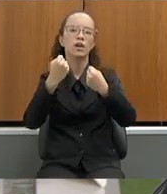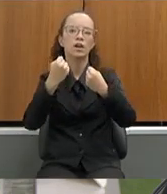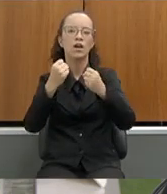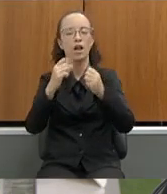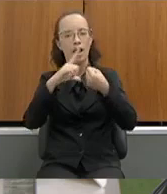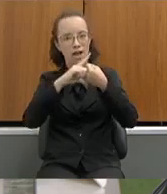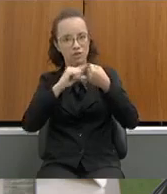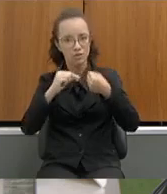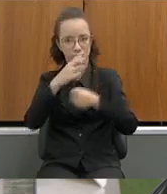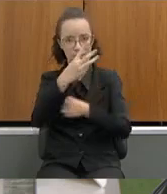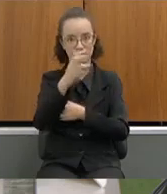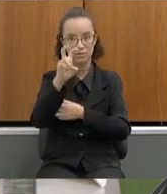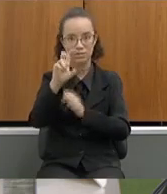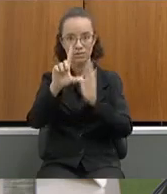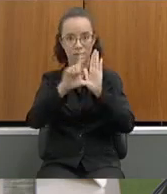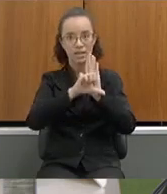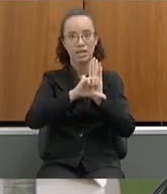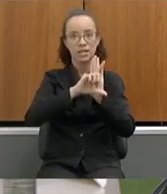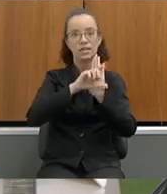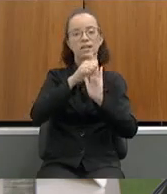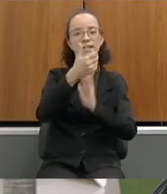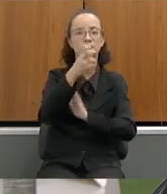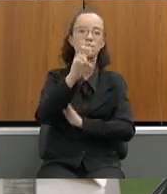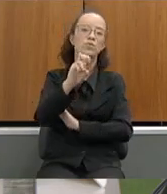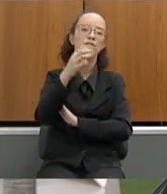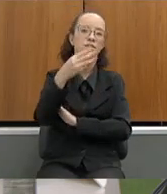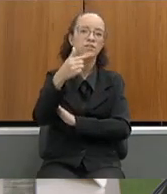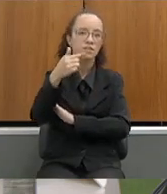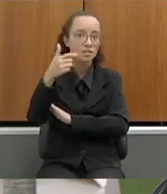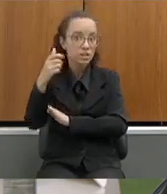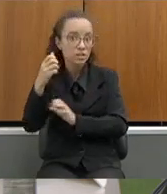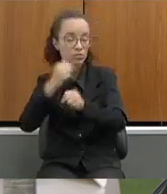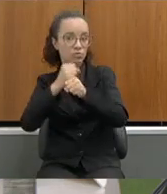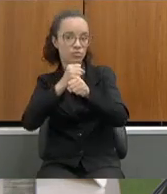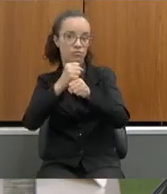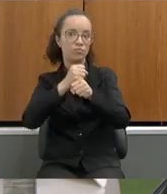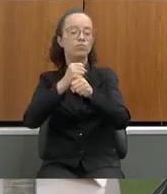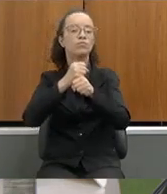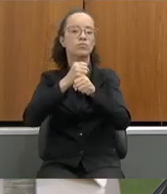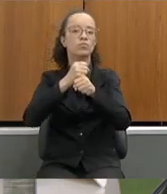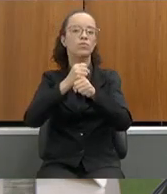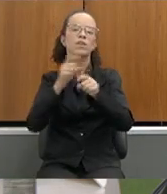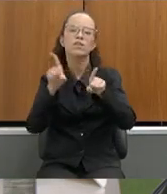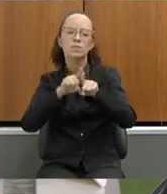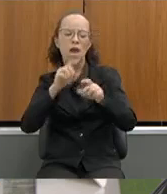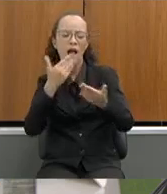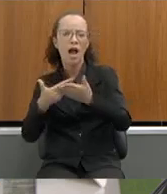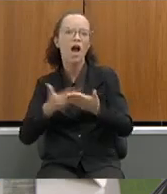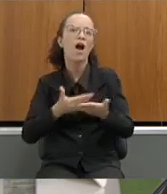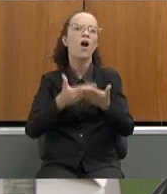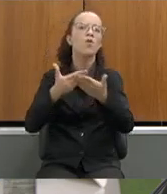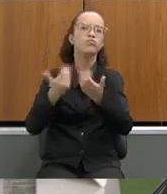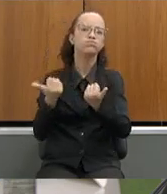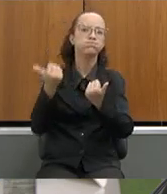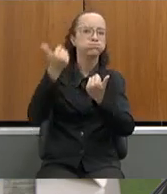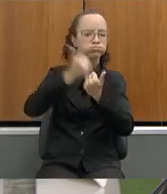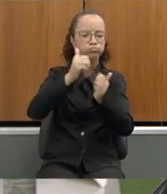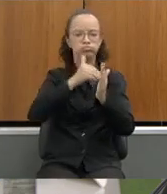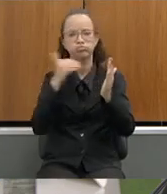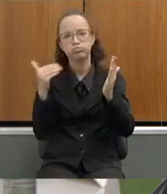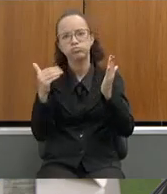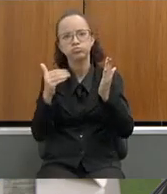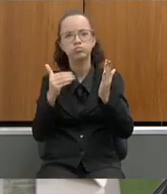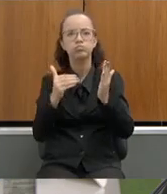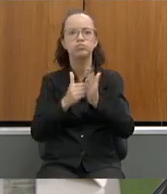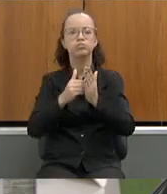artigo 35 da lei 15.293 de 2004 sem a imposição de que as aulas sejam assumidas em sua totalidade